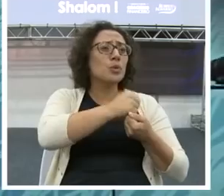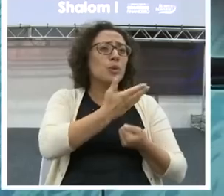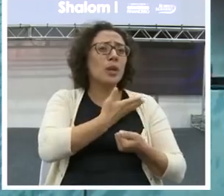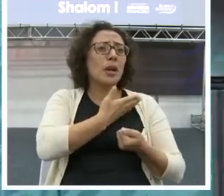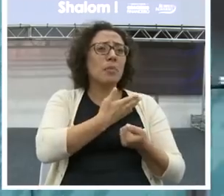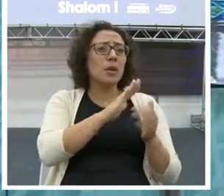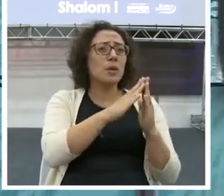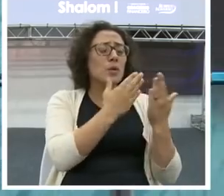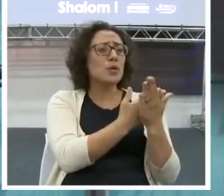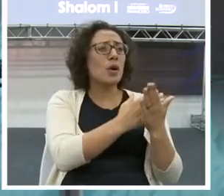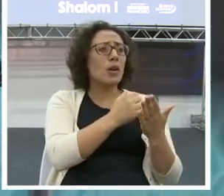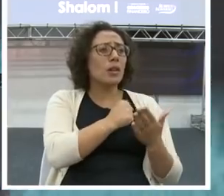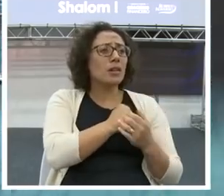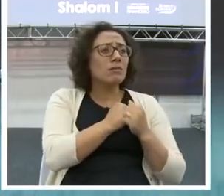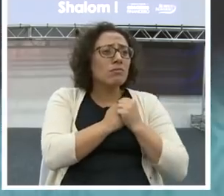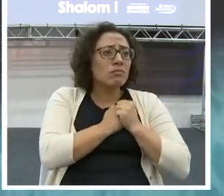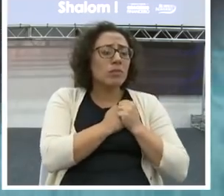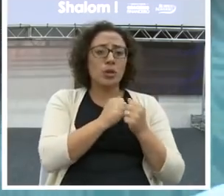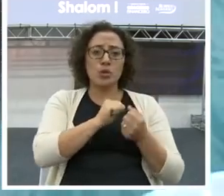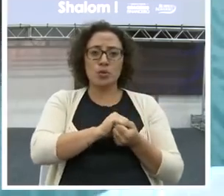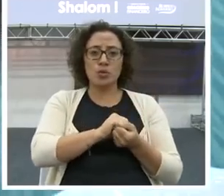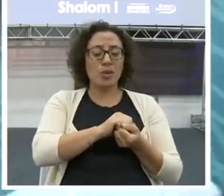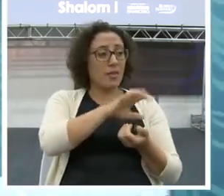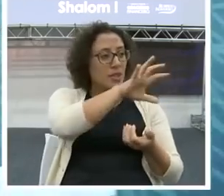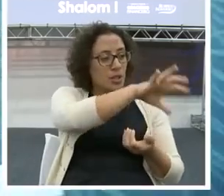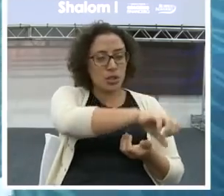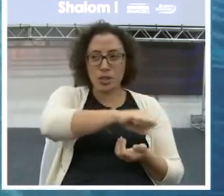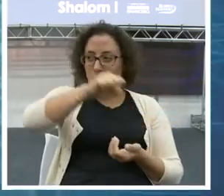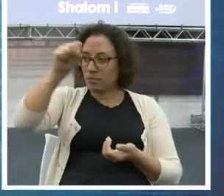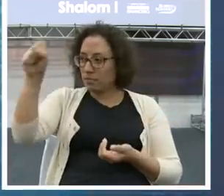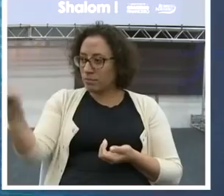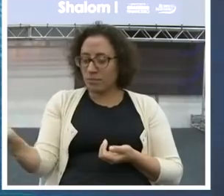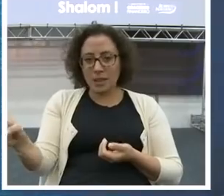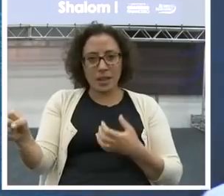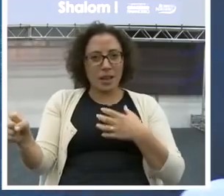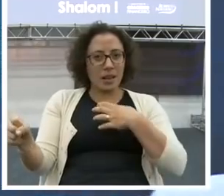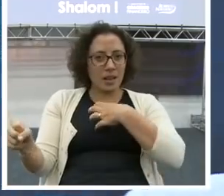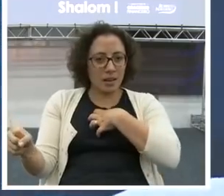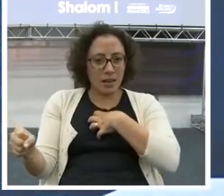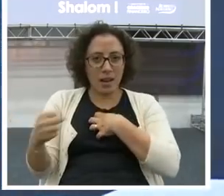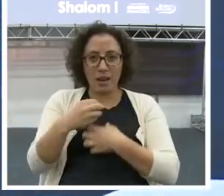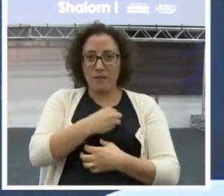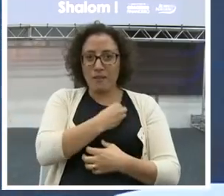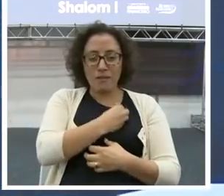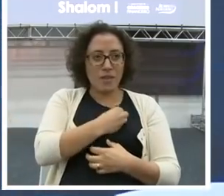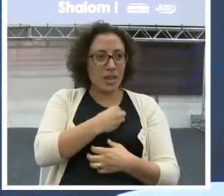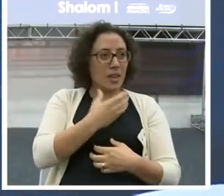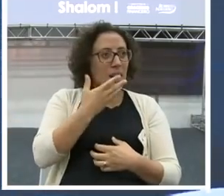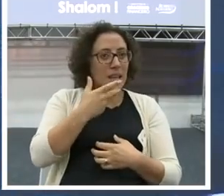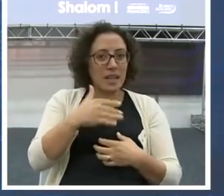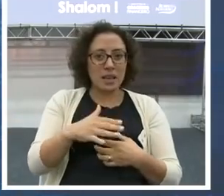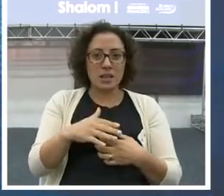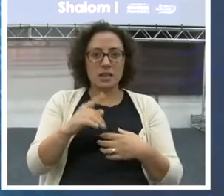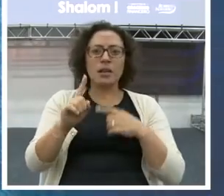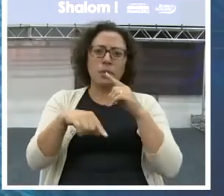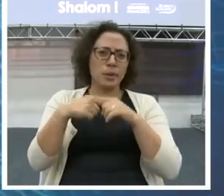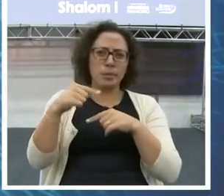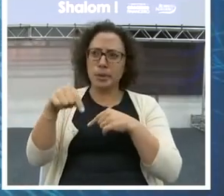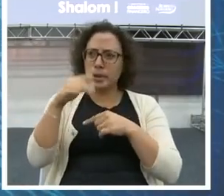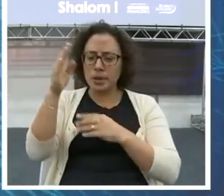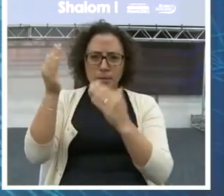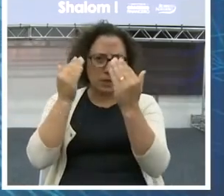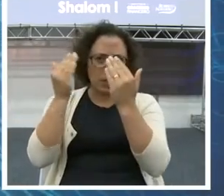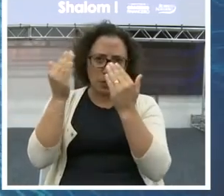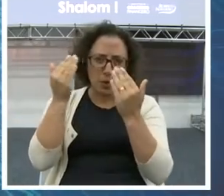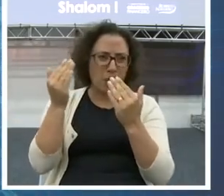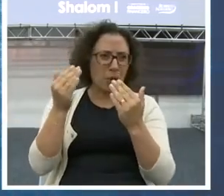momento que a gente perde isso, você tira seu filho da escola, cara, a vida dele detona. Tem gente que tem que ir para psicólogo, por um monte